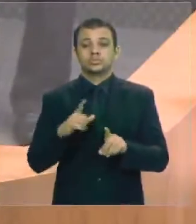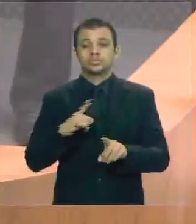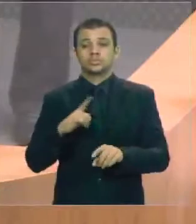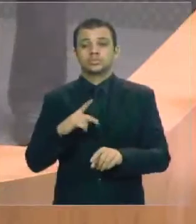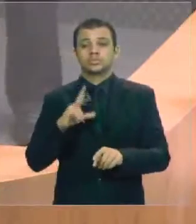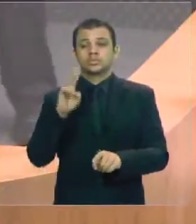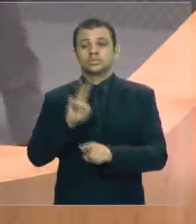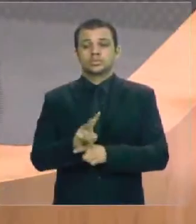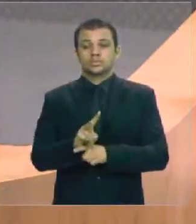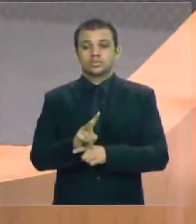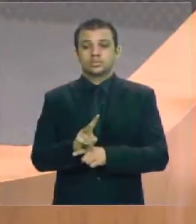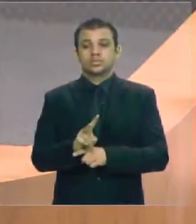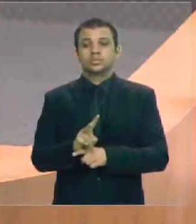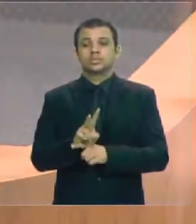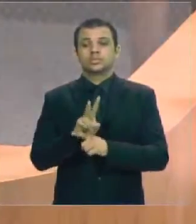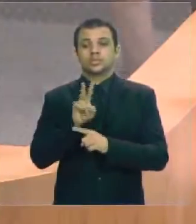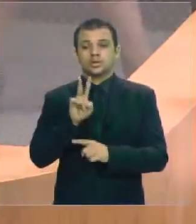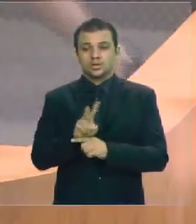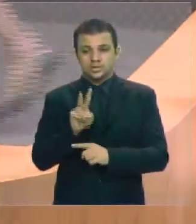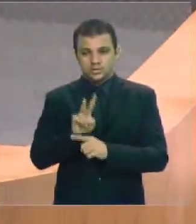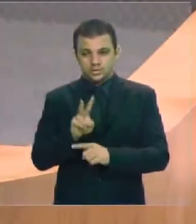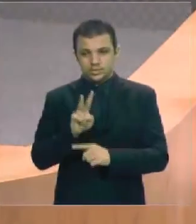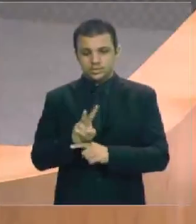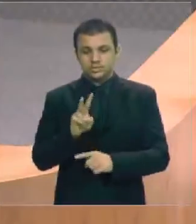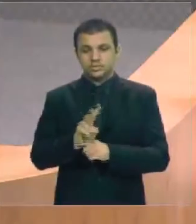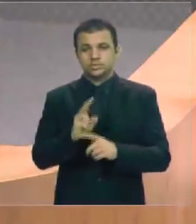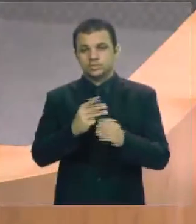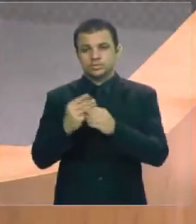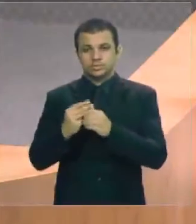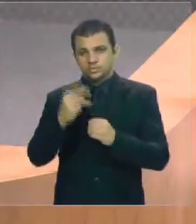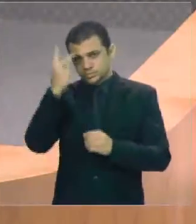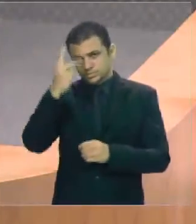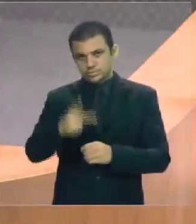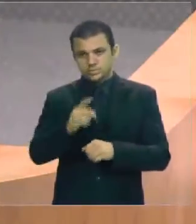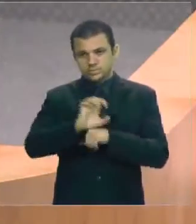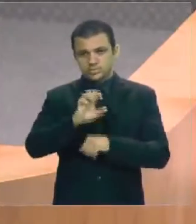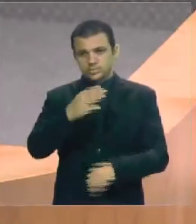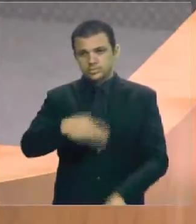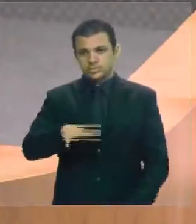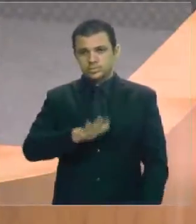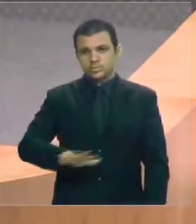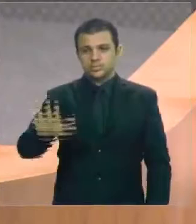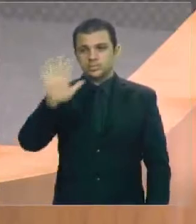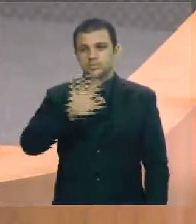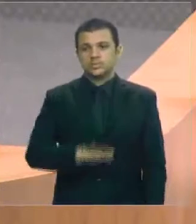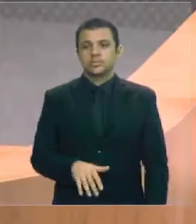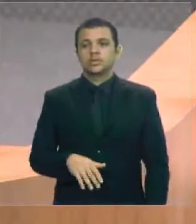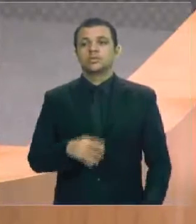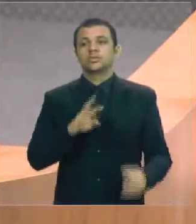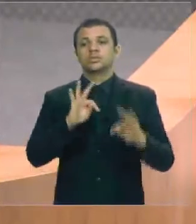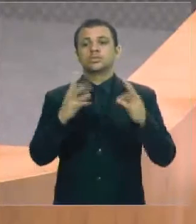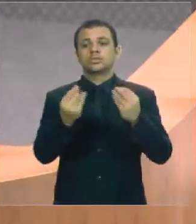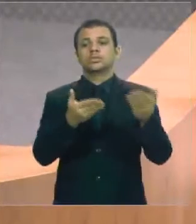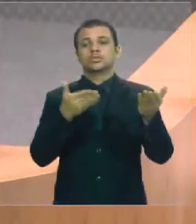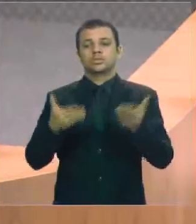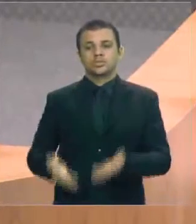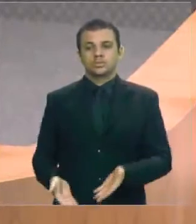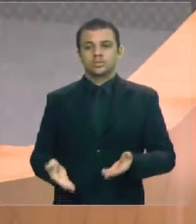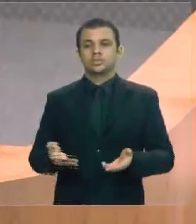municipalista para o Maranhão. Então, todos aqui estão convidados a participar. Vai ser uma